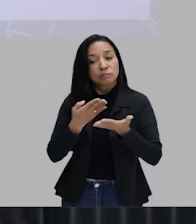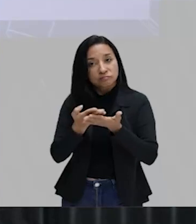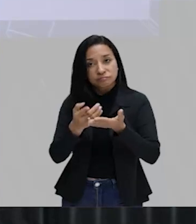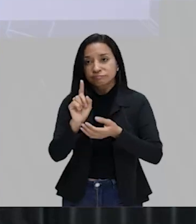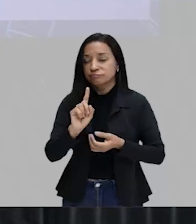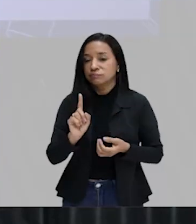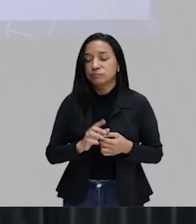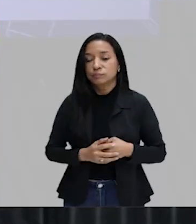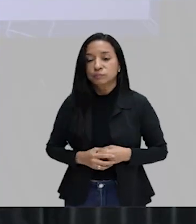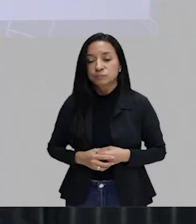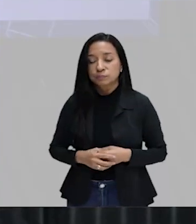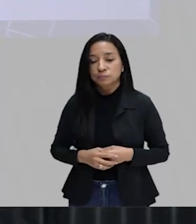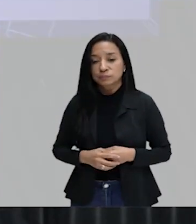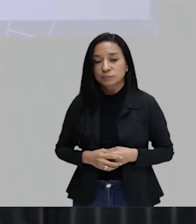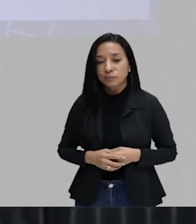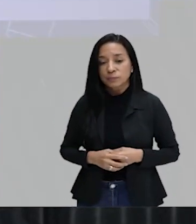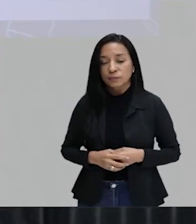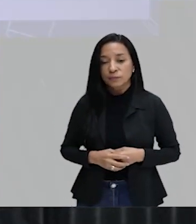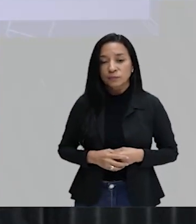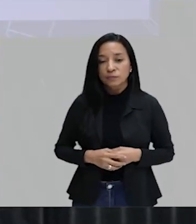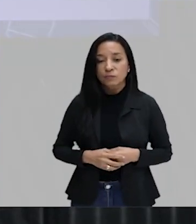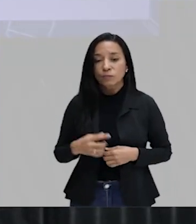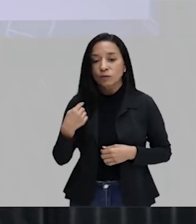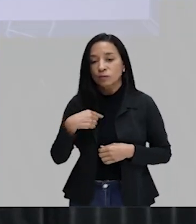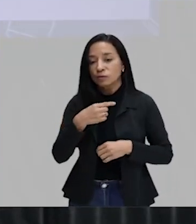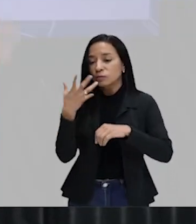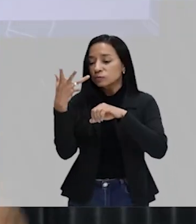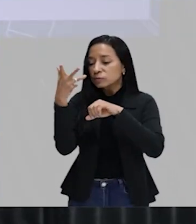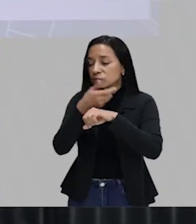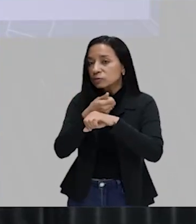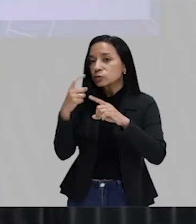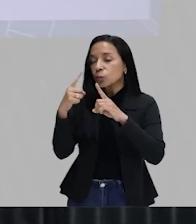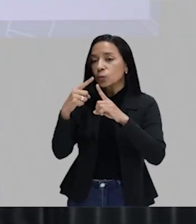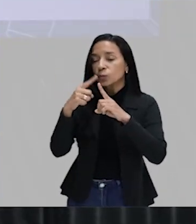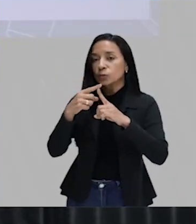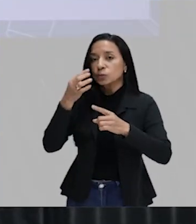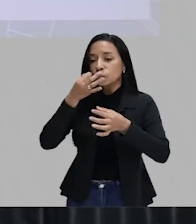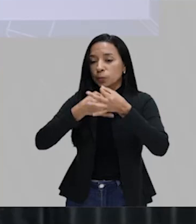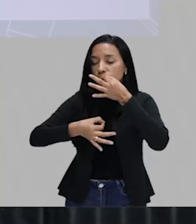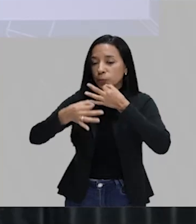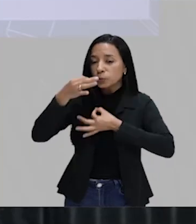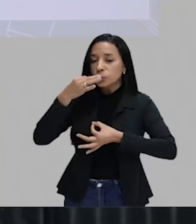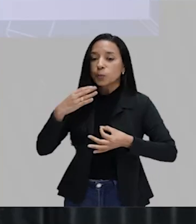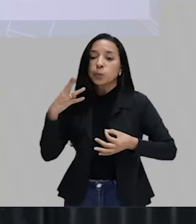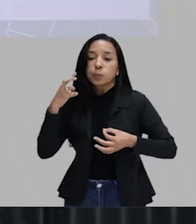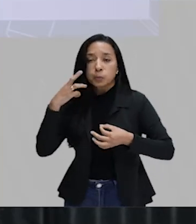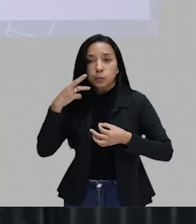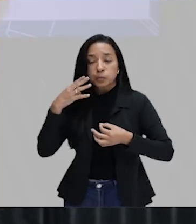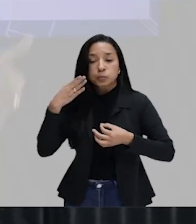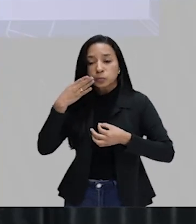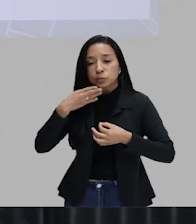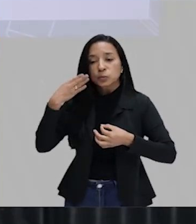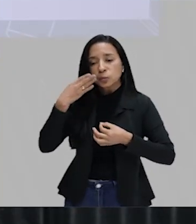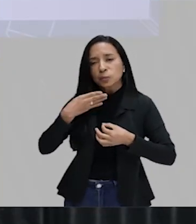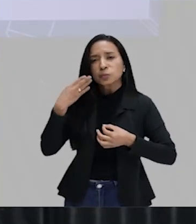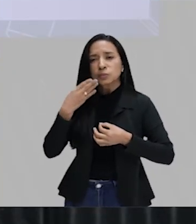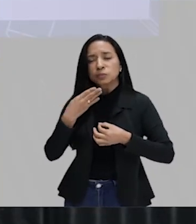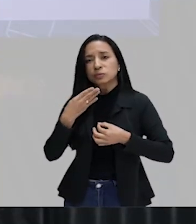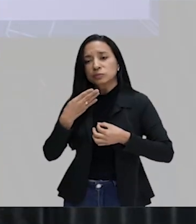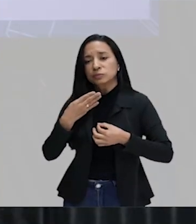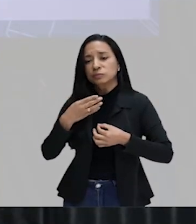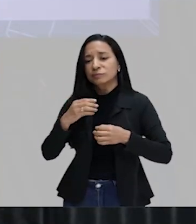ler de novo? Quando somos persuadidos por um tipo de discurso, e aqui isso entra filosofia,